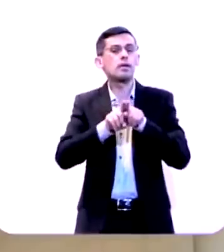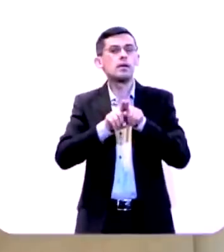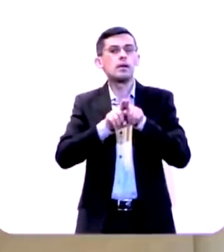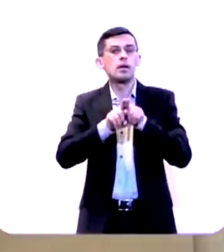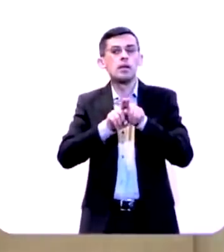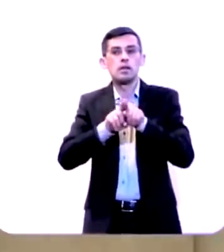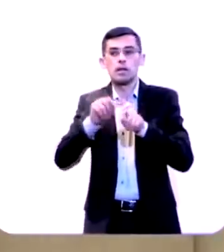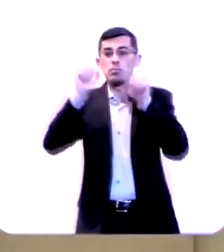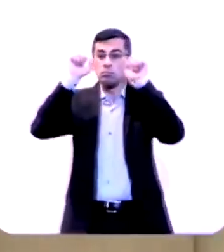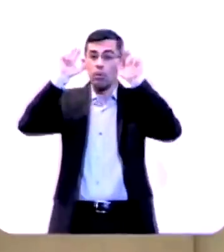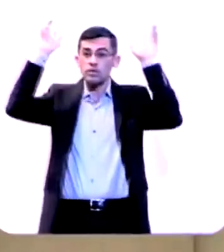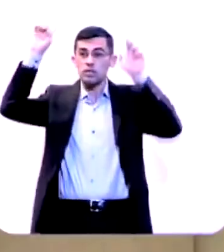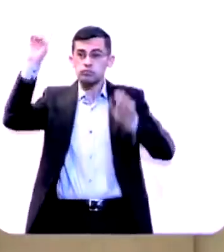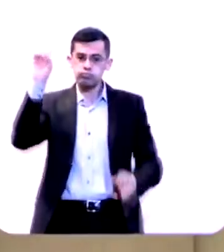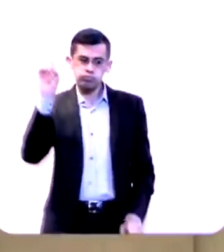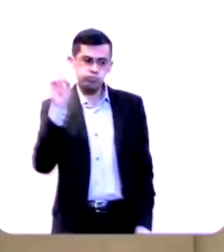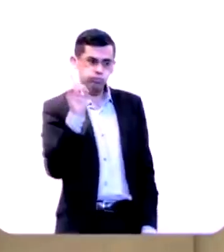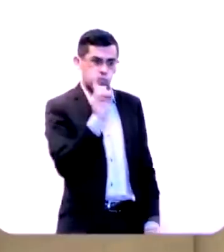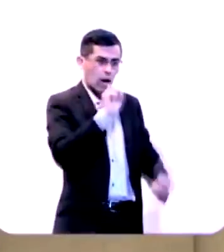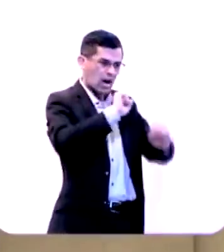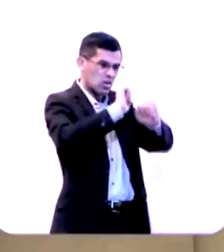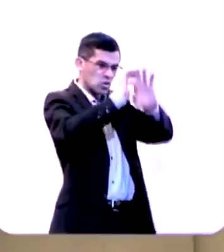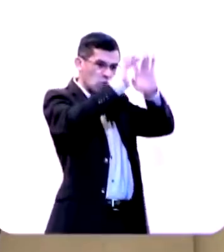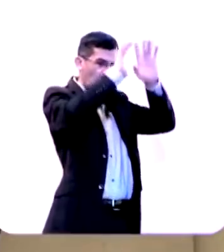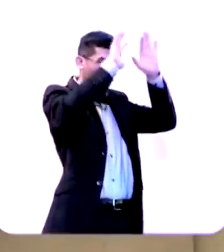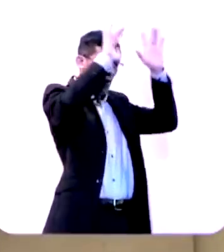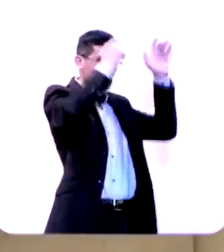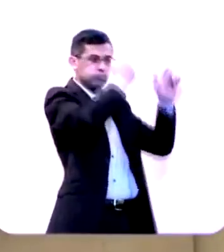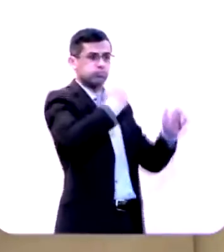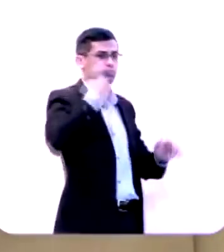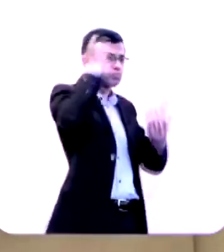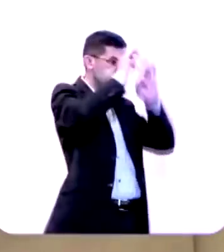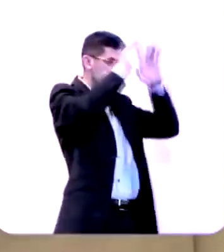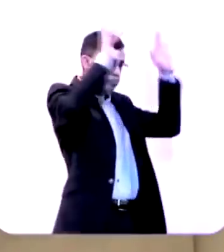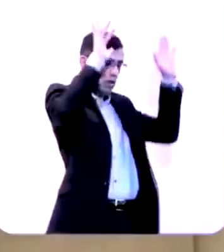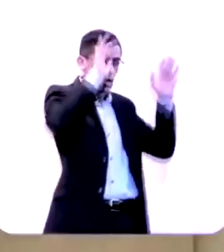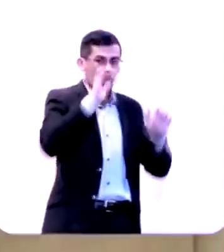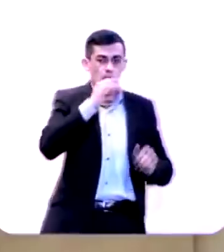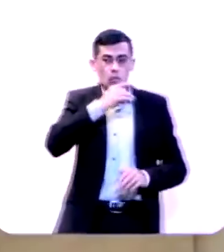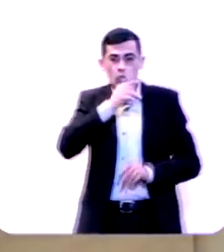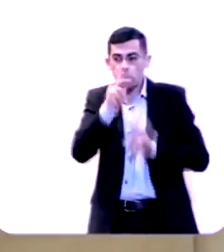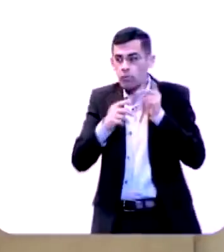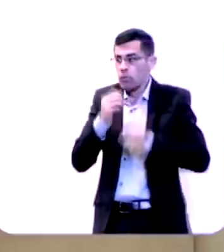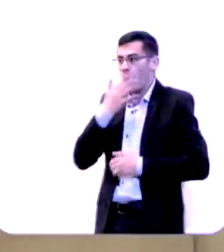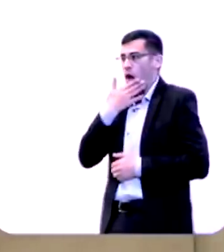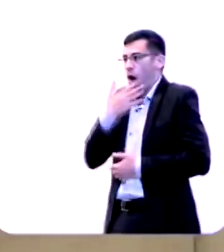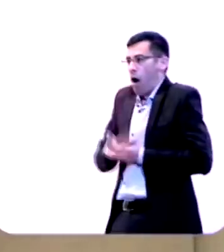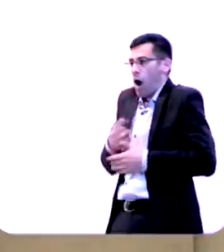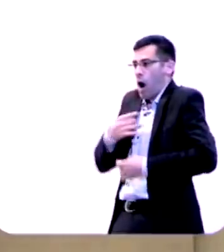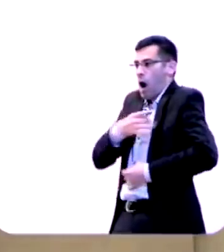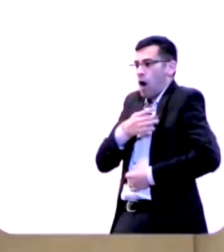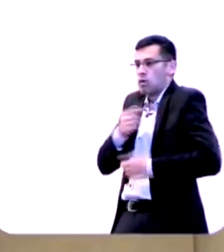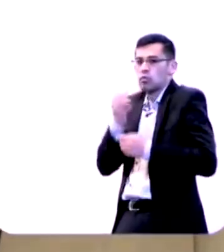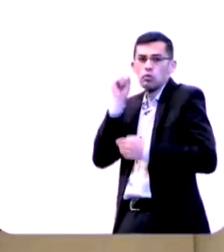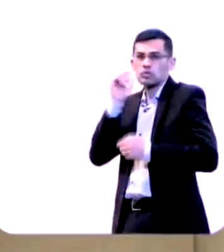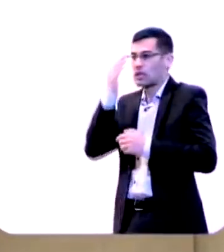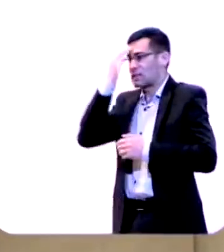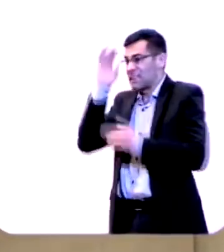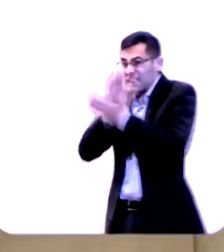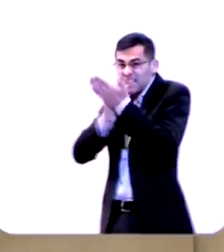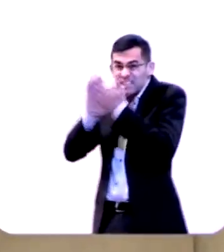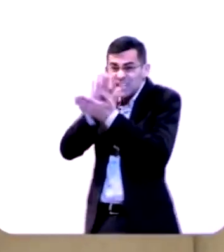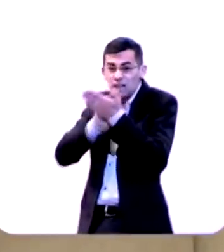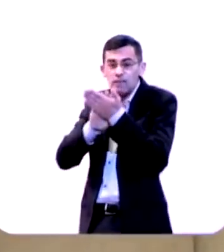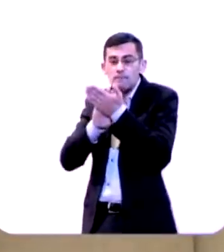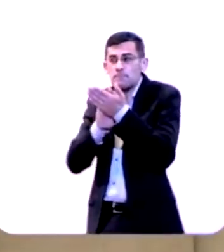quando desce Moisés a glória do Senhor está brilhando na sua face eles estão com medo porque eles não conseguem entender o que está acontecendo